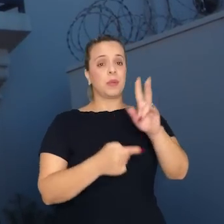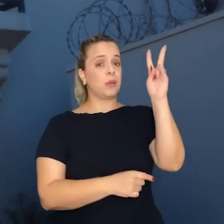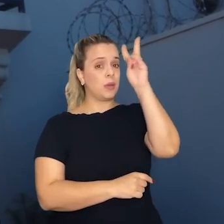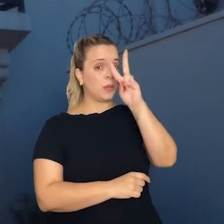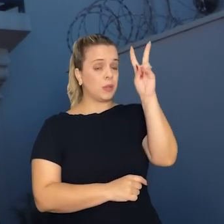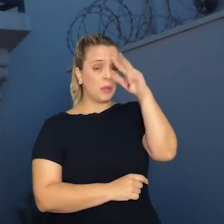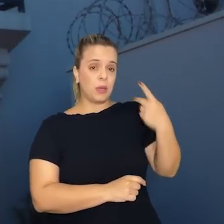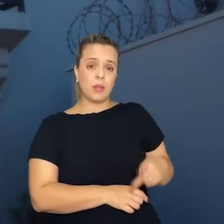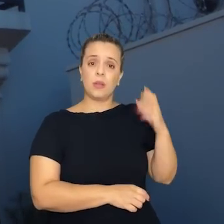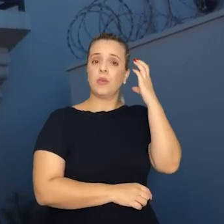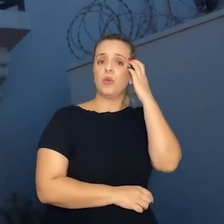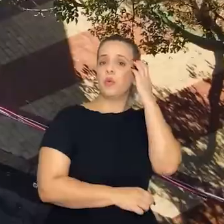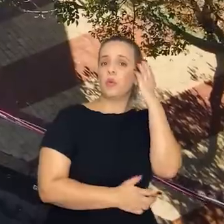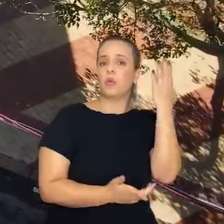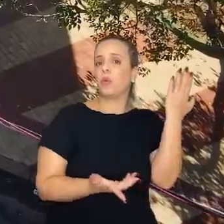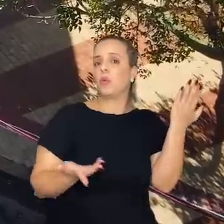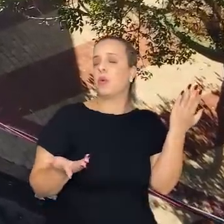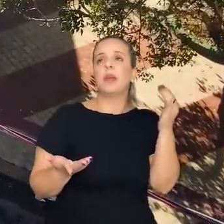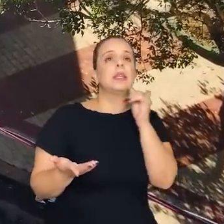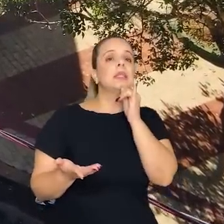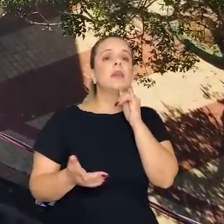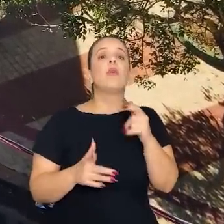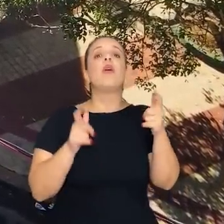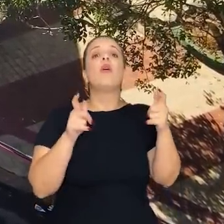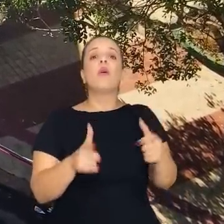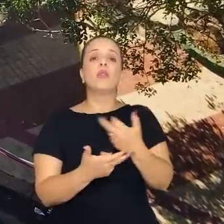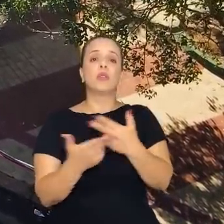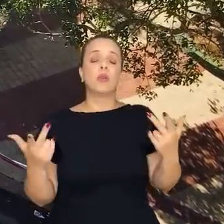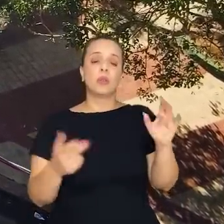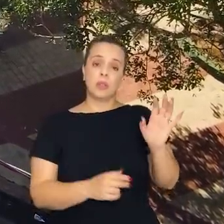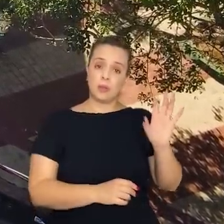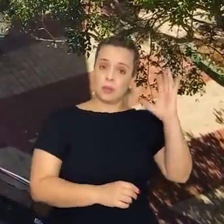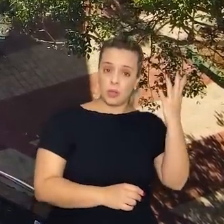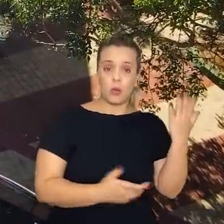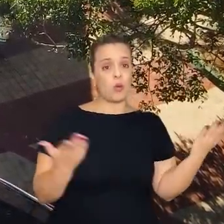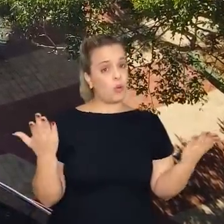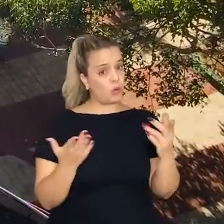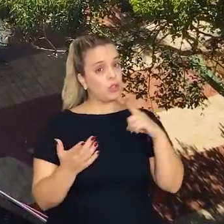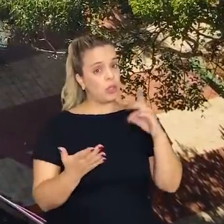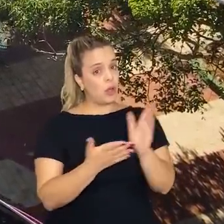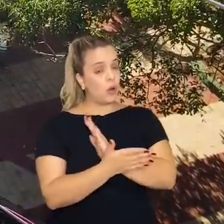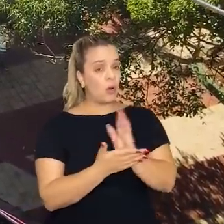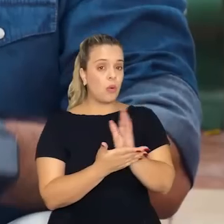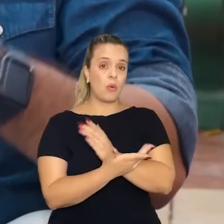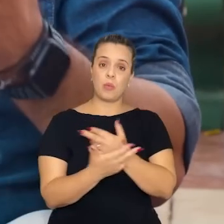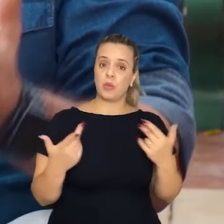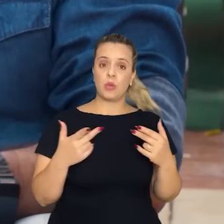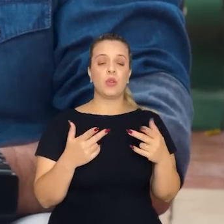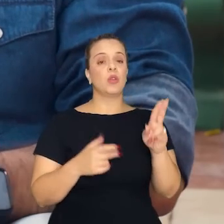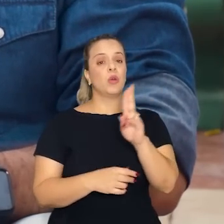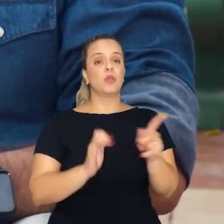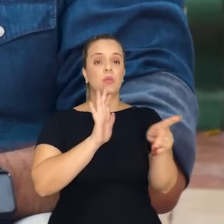cuiabana onde certos fatos ocorreram. Hoje até com o artifício da tecnologia,